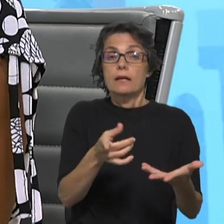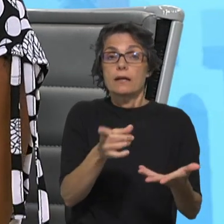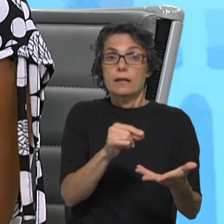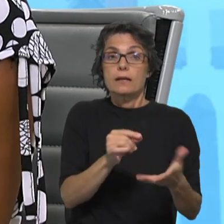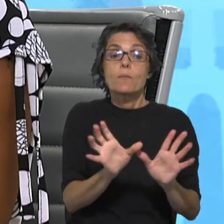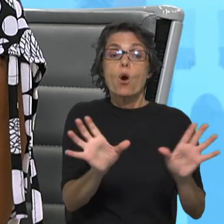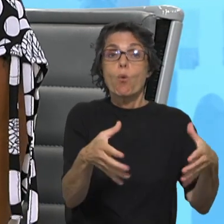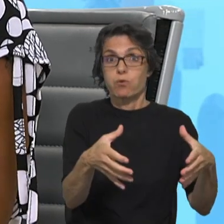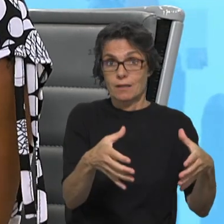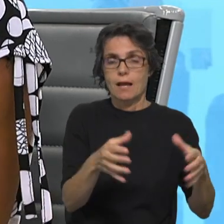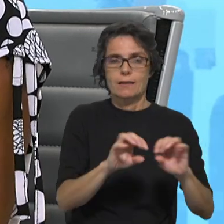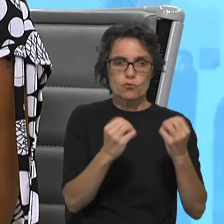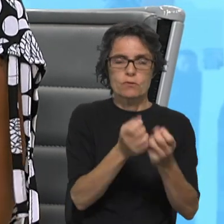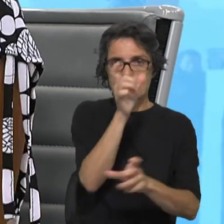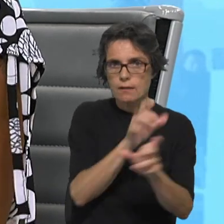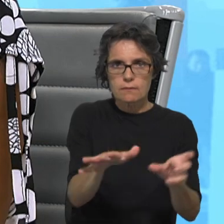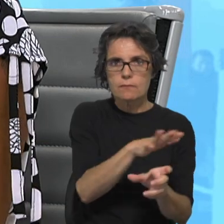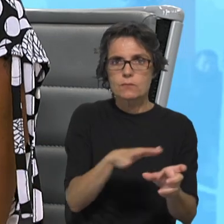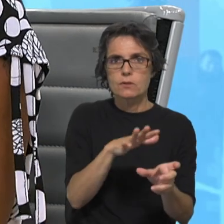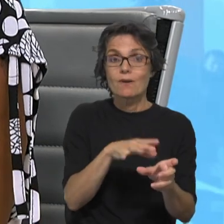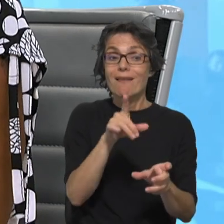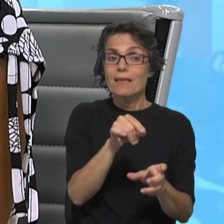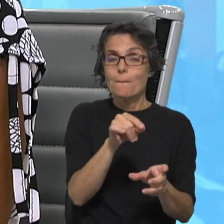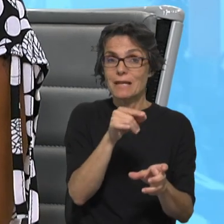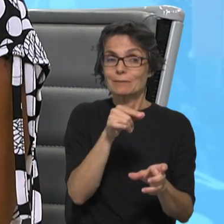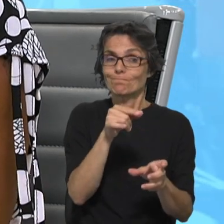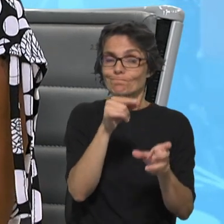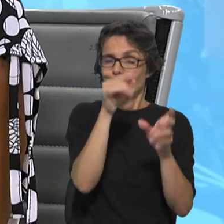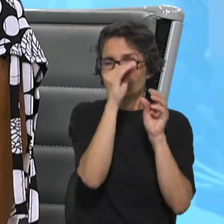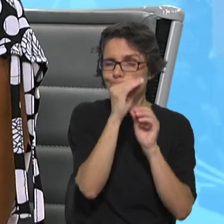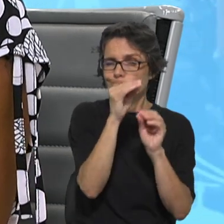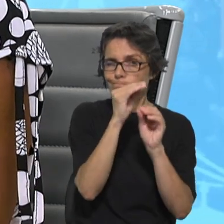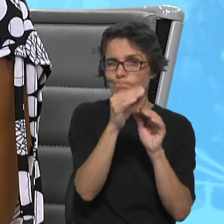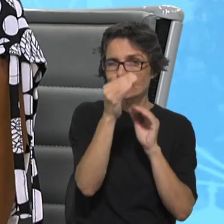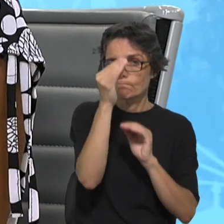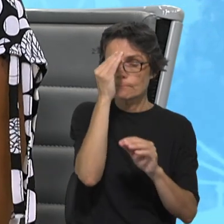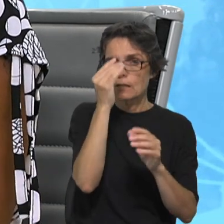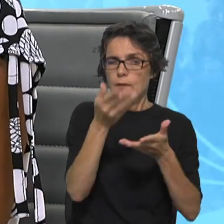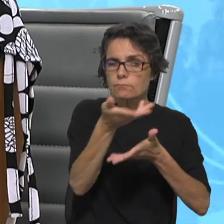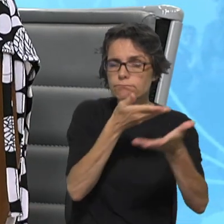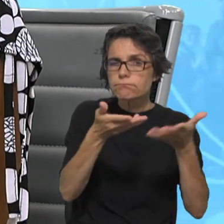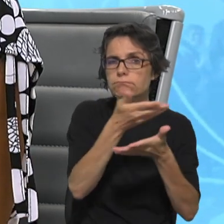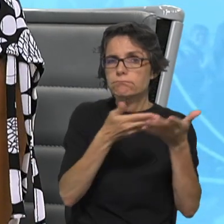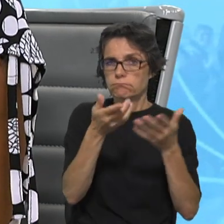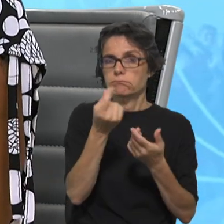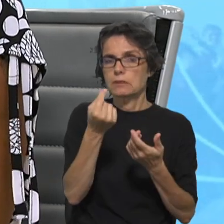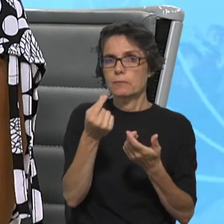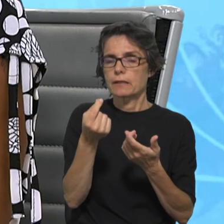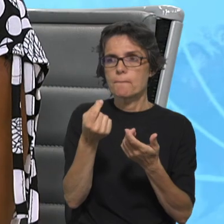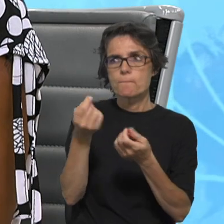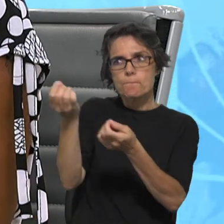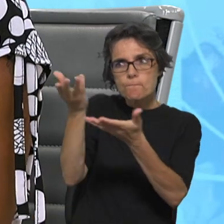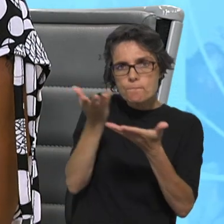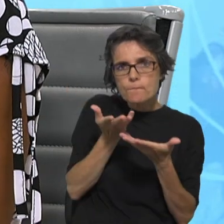da comunidade, nível da sociedade civil, trabalhar a sociedade civil também para esta questão da integração e de aceitar aquele que chega.